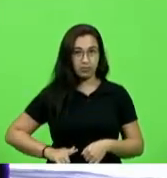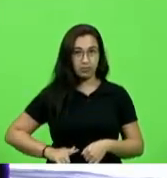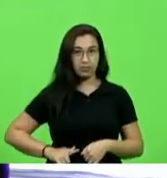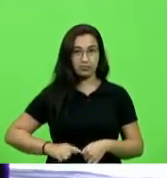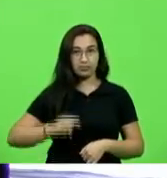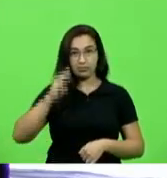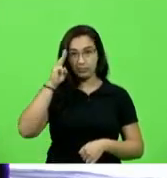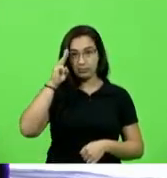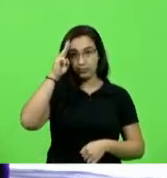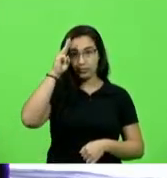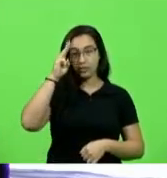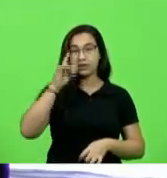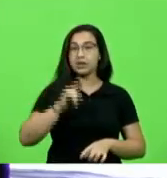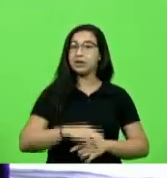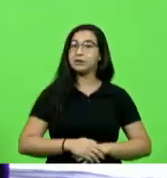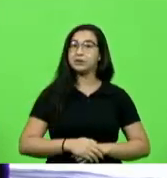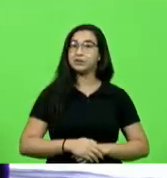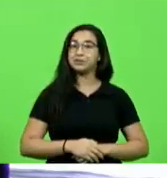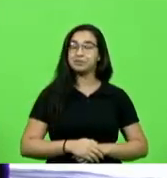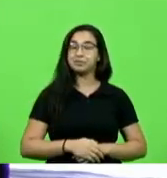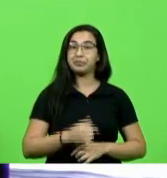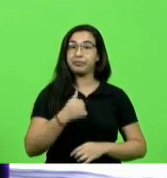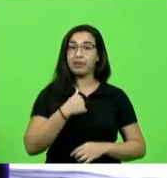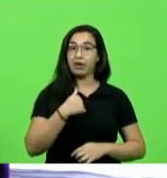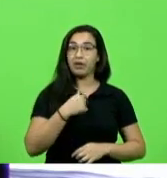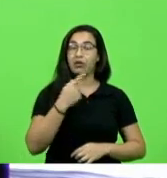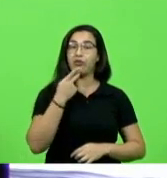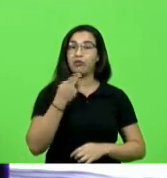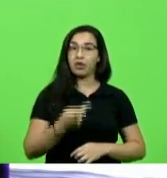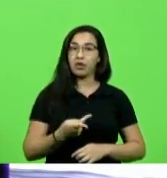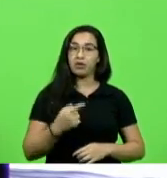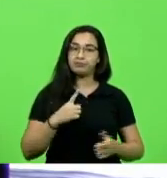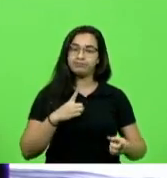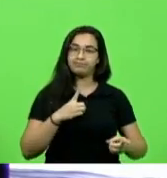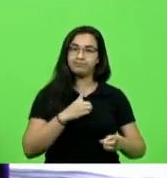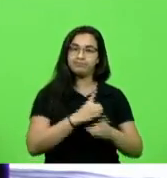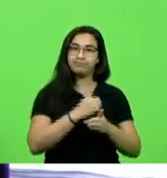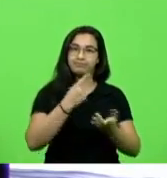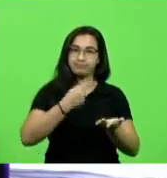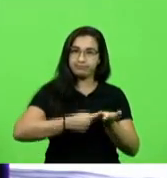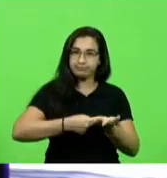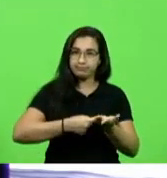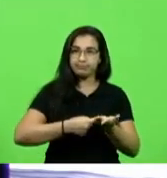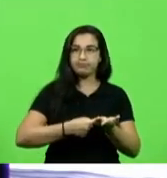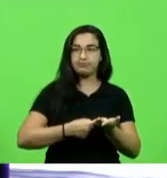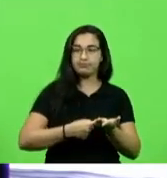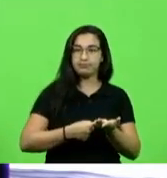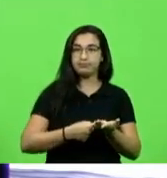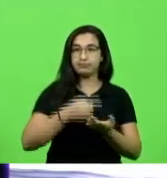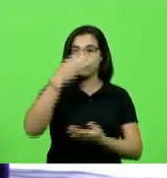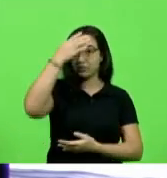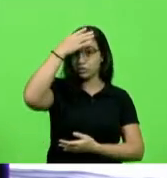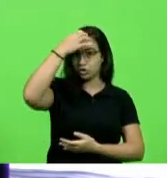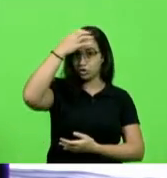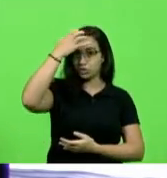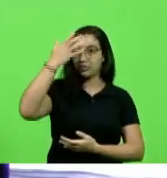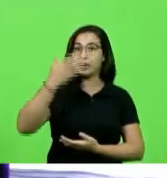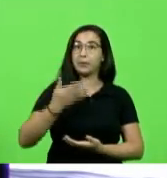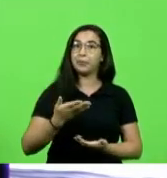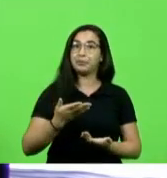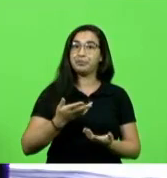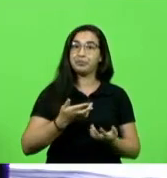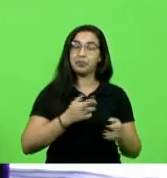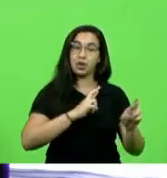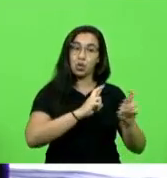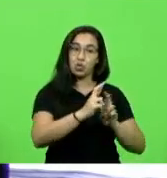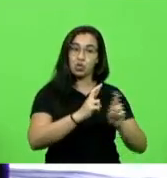onde pautei o nosso encontro deputado Ismael sobre as rodovias